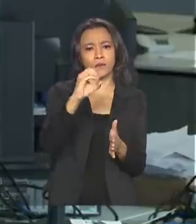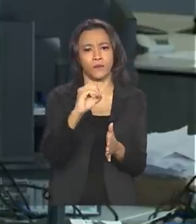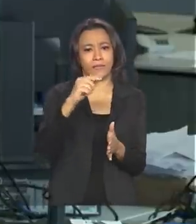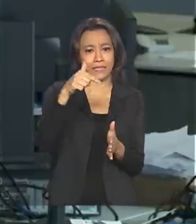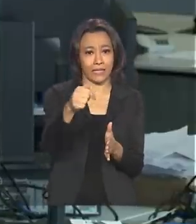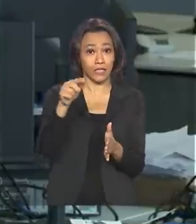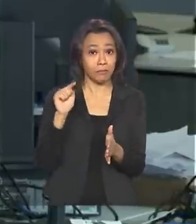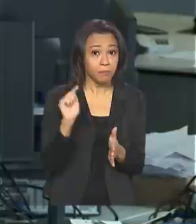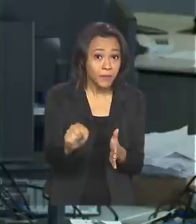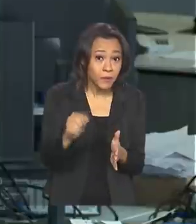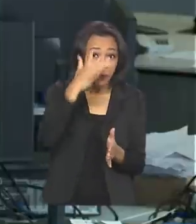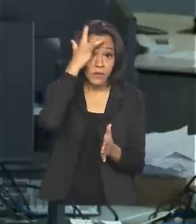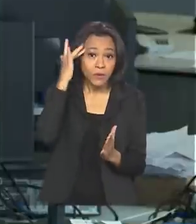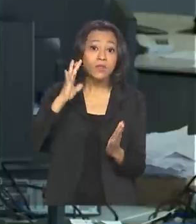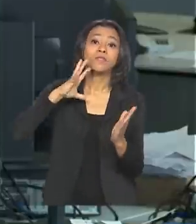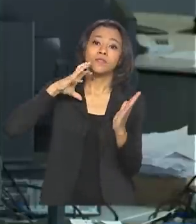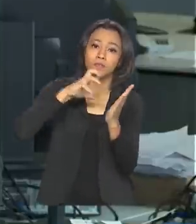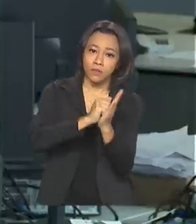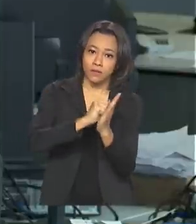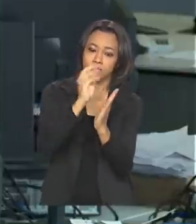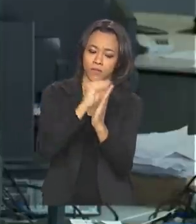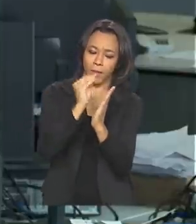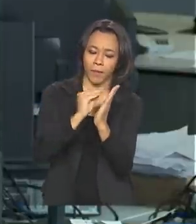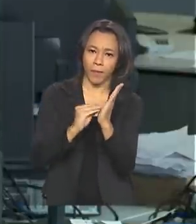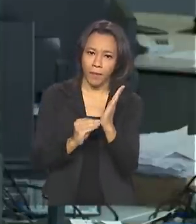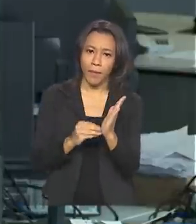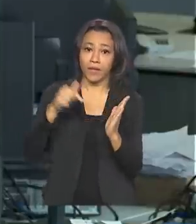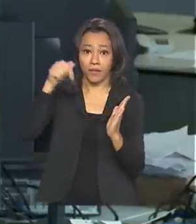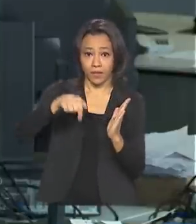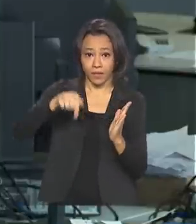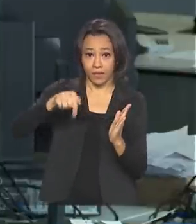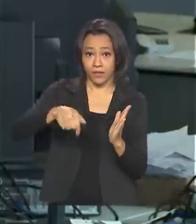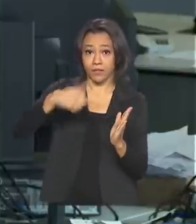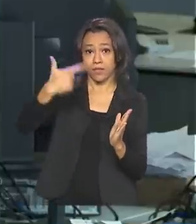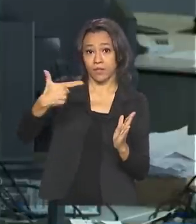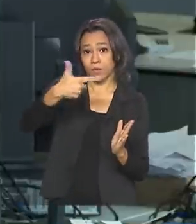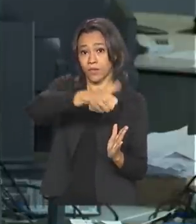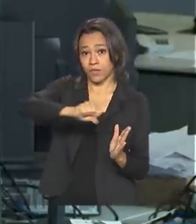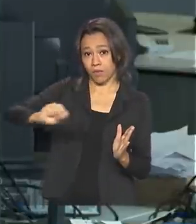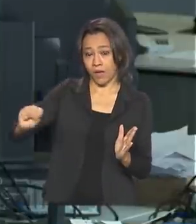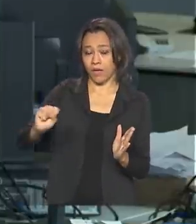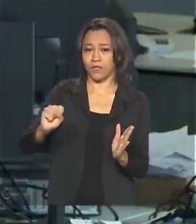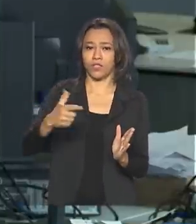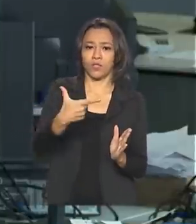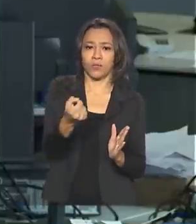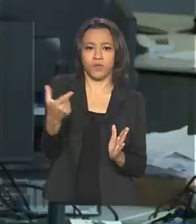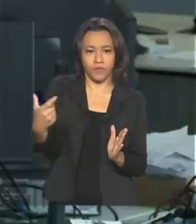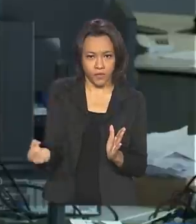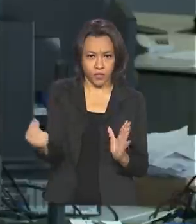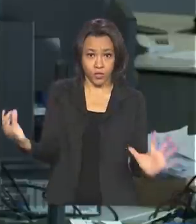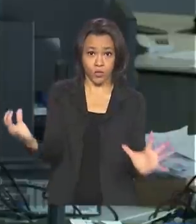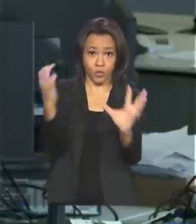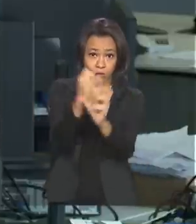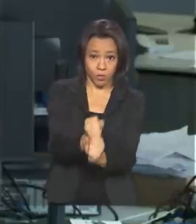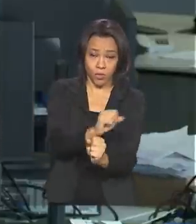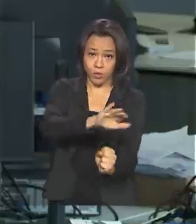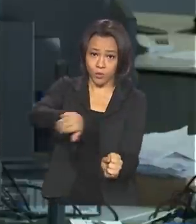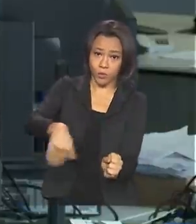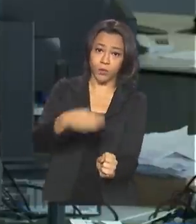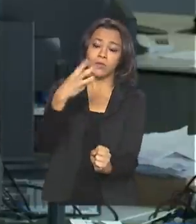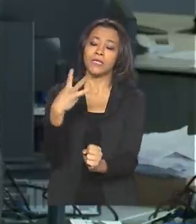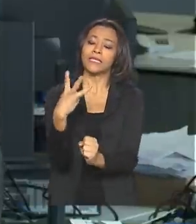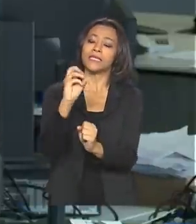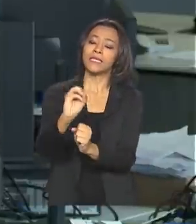inscreveram no FIES nesse segundo semestre de 2020. Desse total, 30 mil